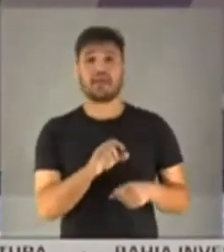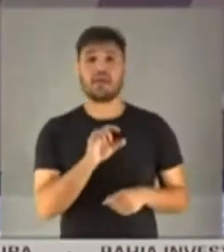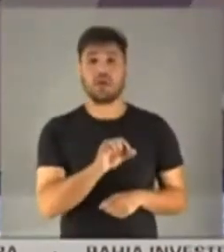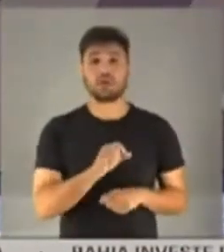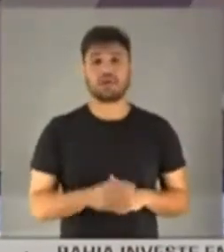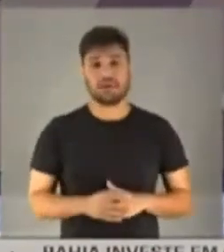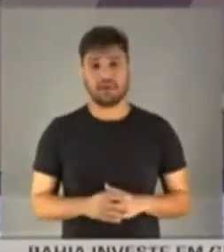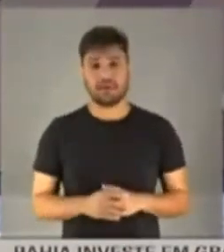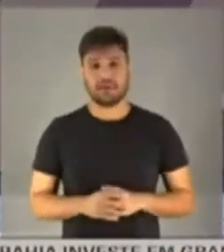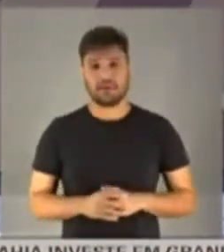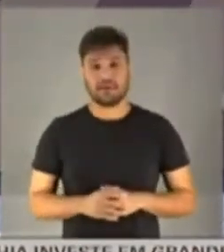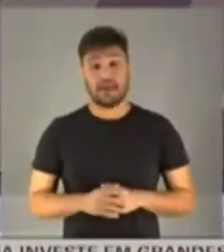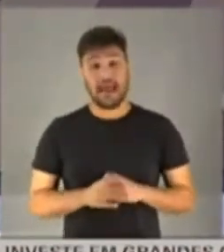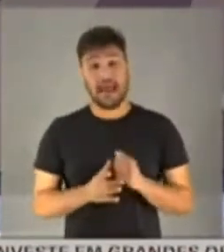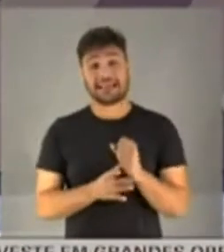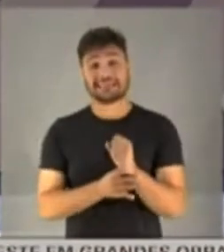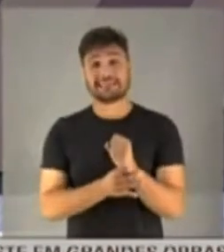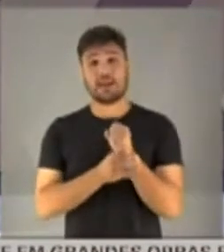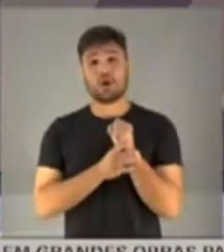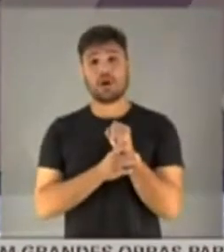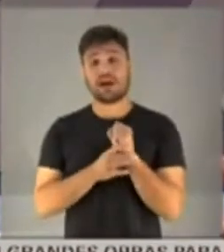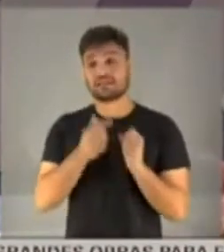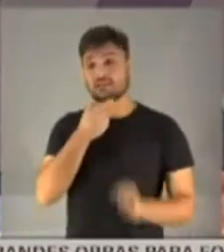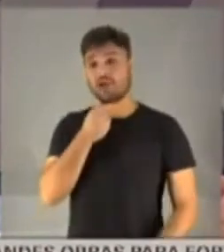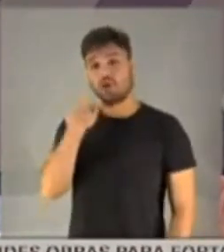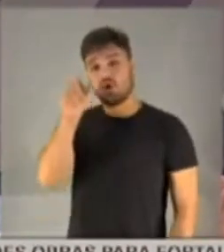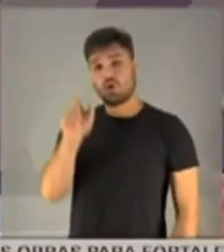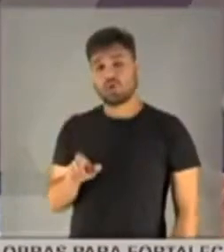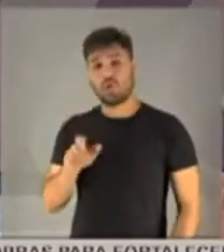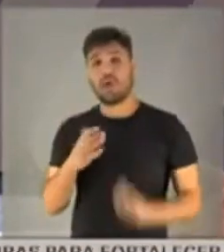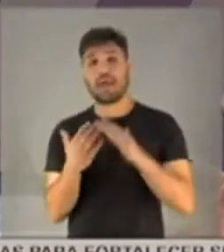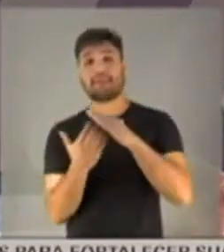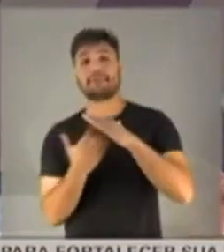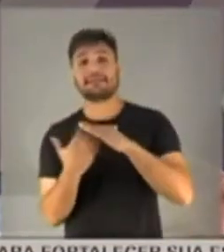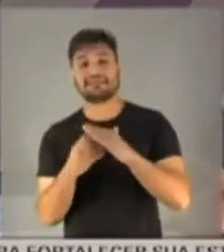absoluta segurança do empresário da Precisa.